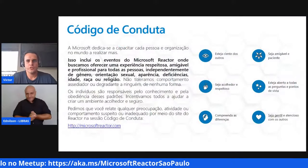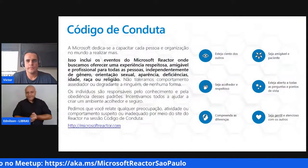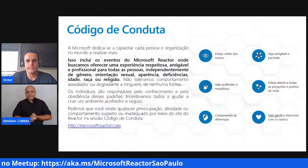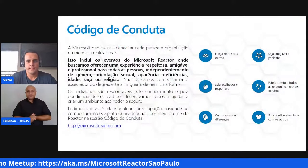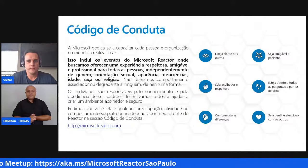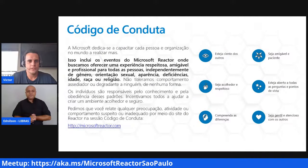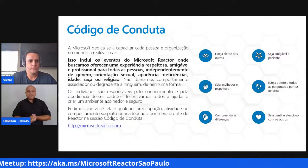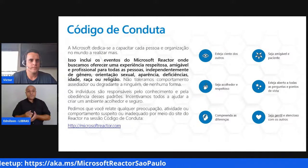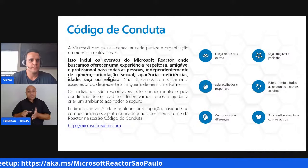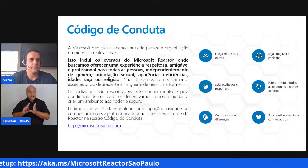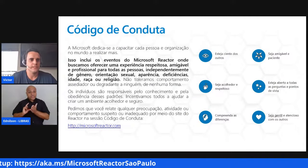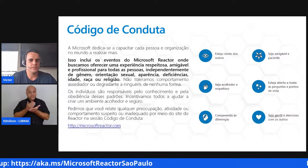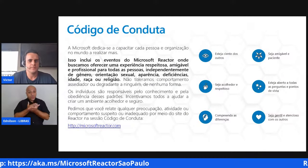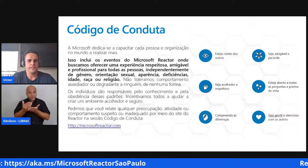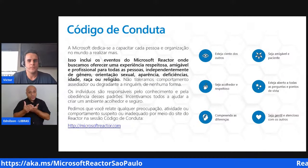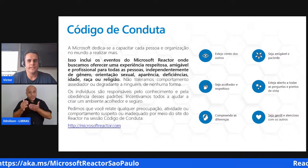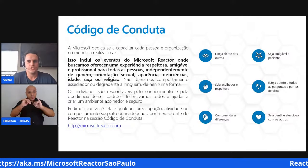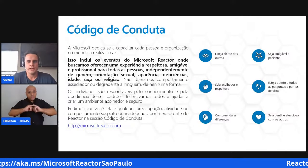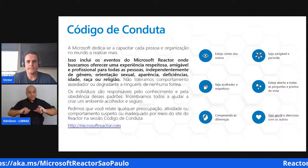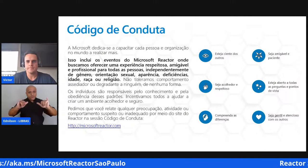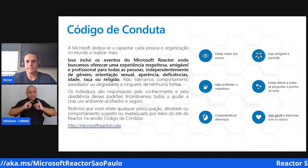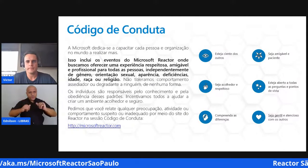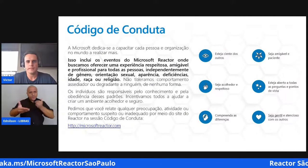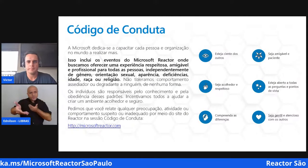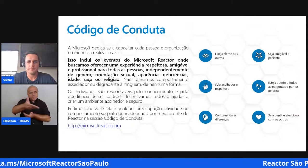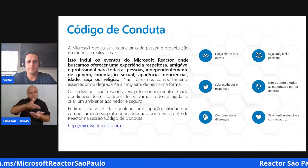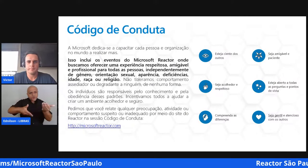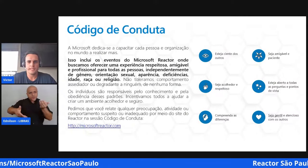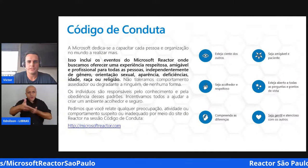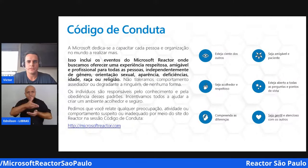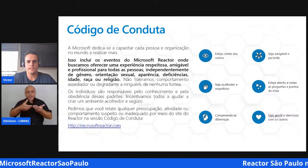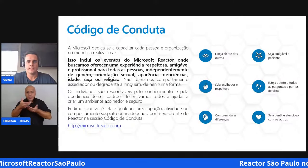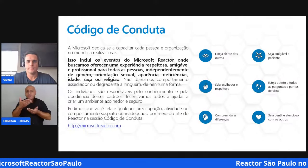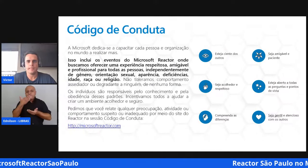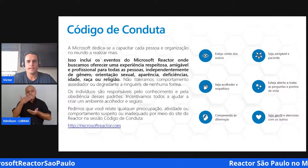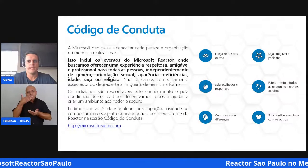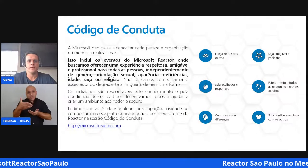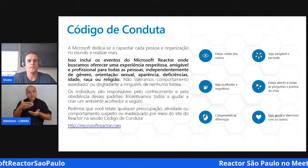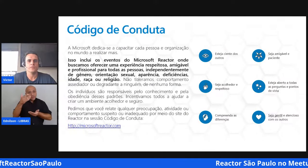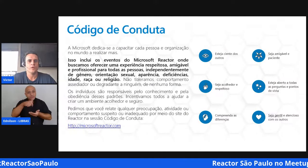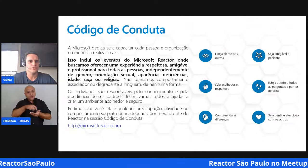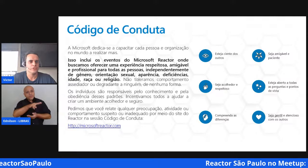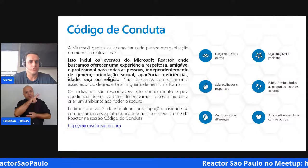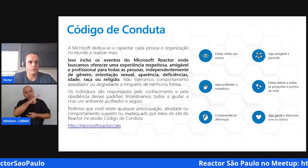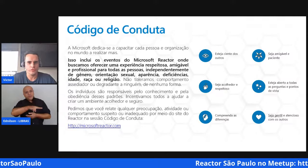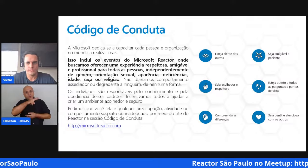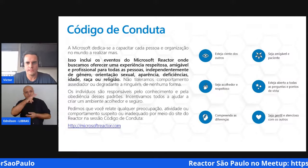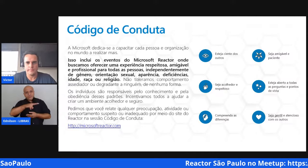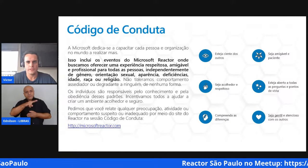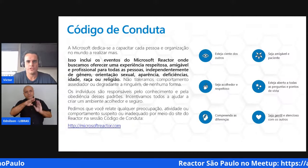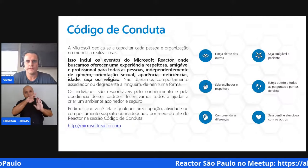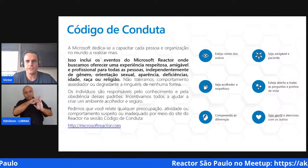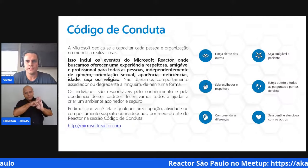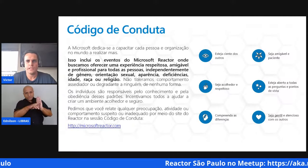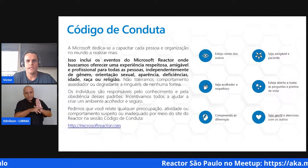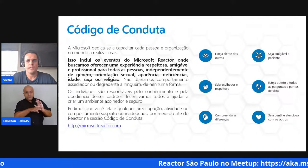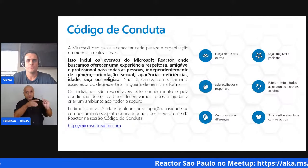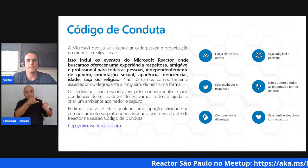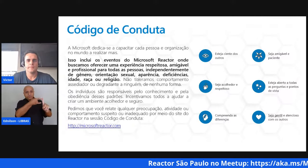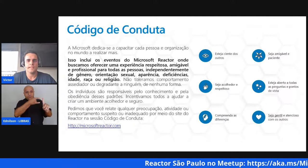Antes de começarmos, algumas informações para compartilhar. Peço que leiam o código de conduta da Microsoft.